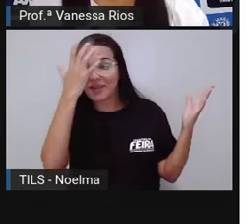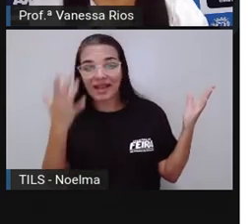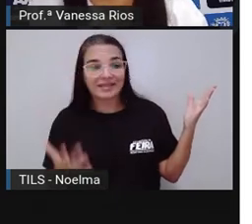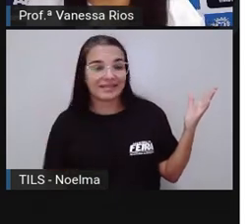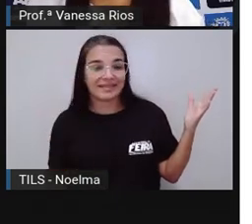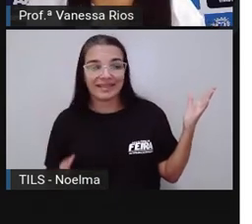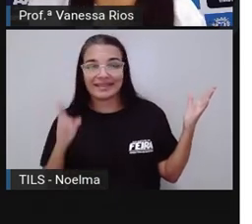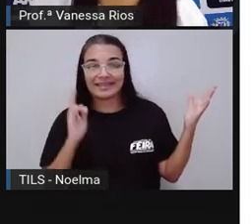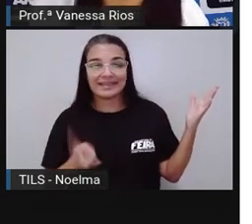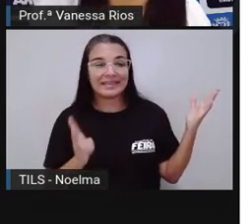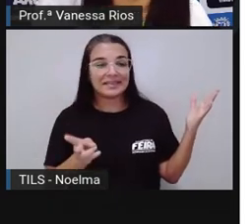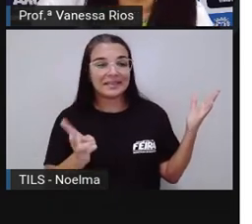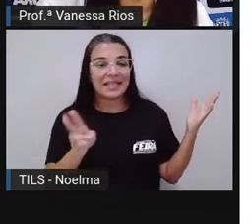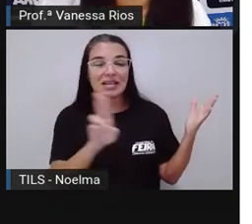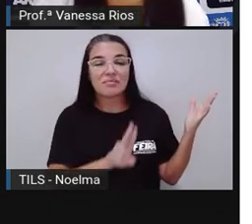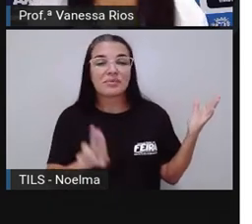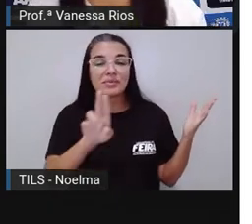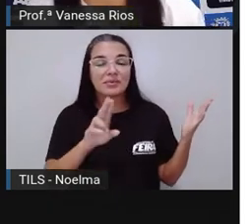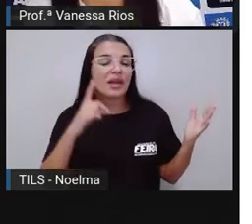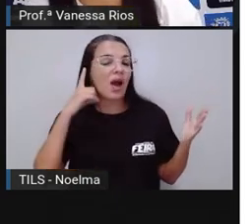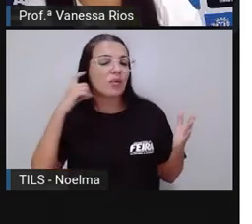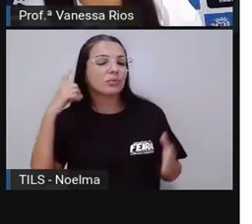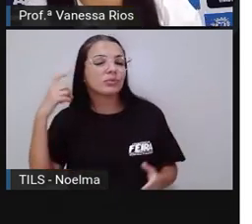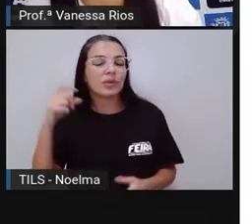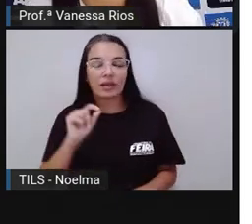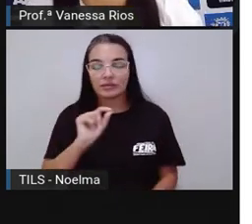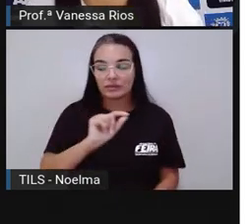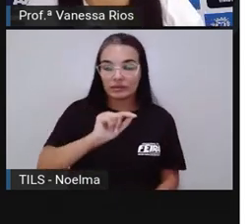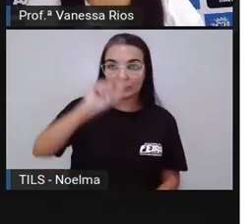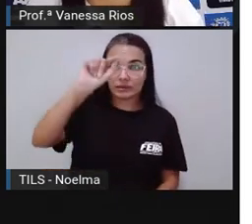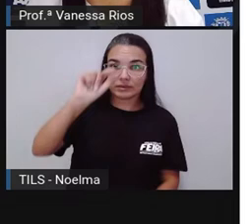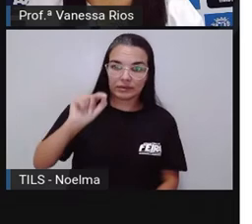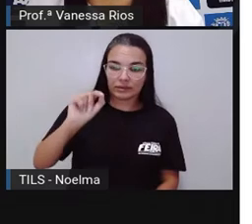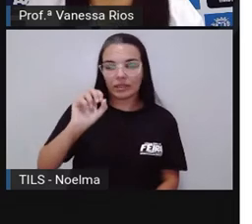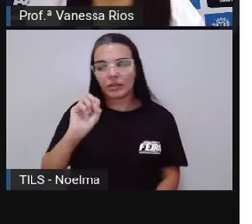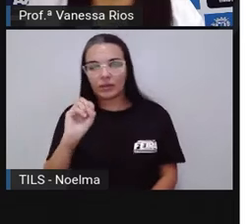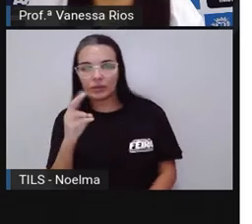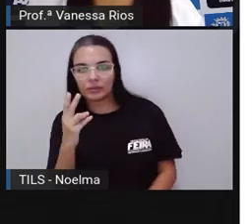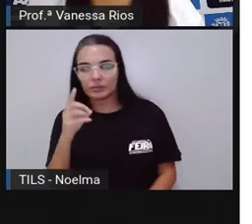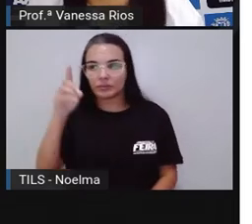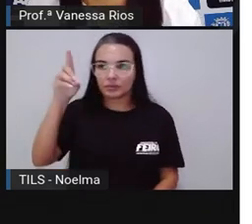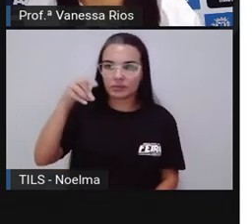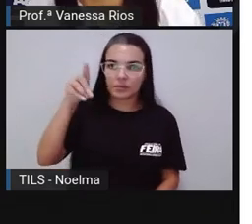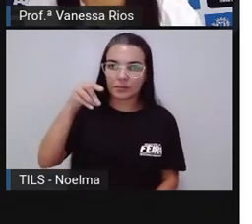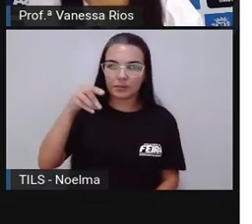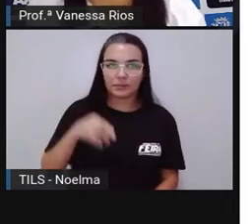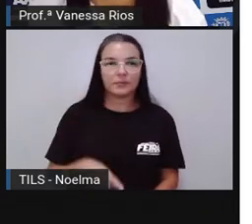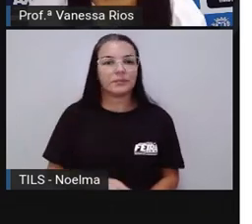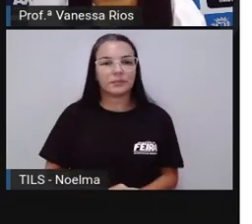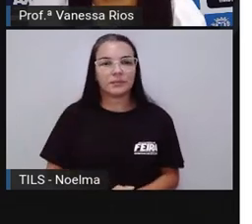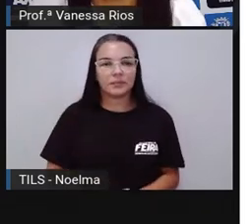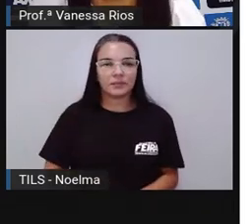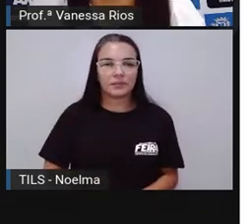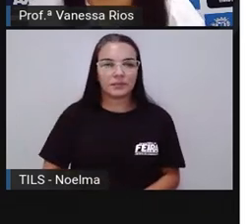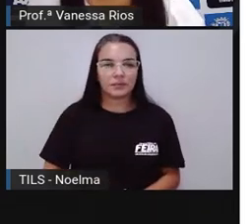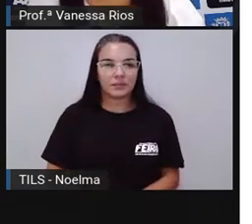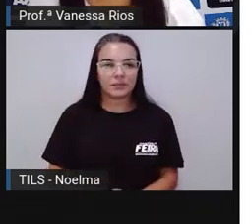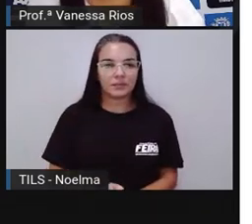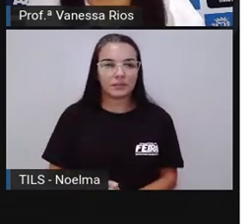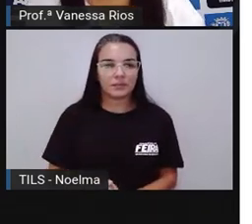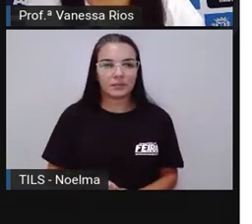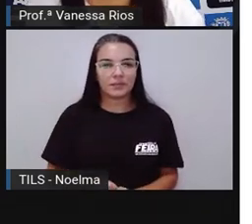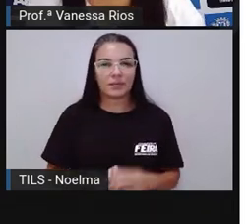usual, quando a gente vai falar do som, dos acentos circunflexo e agudo.